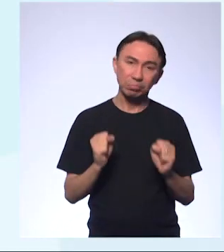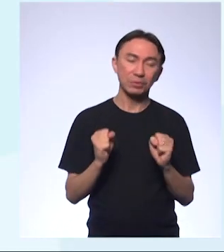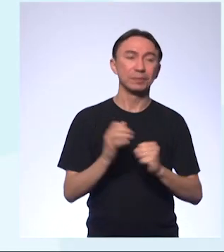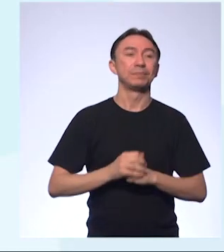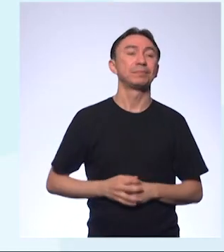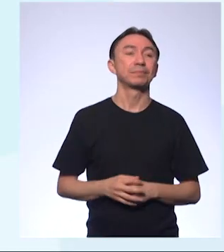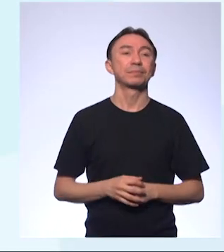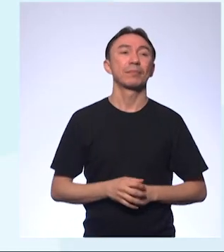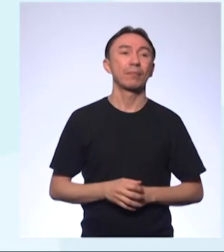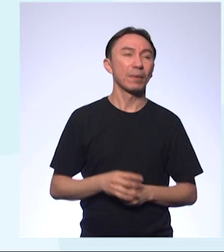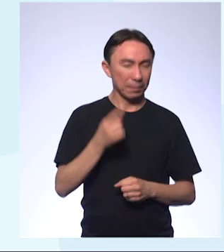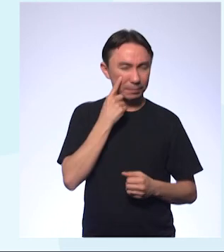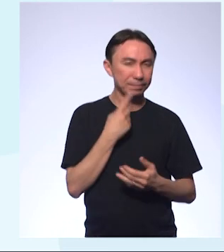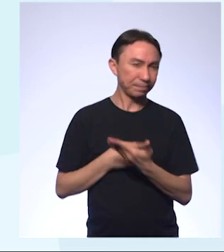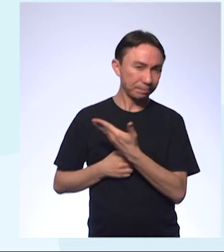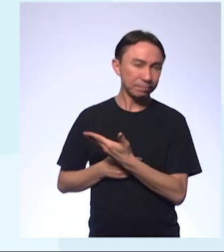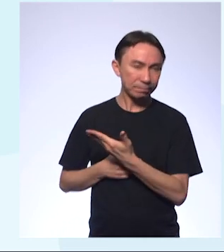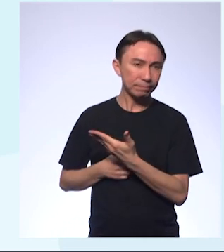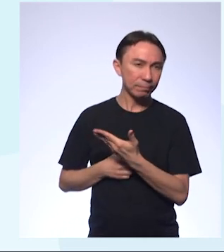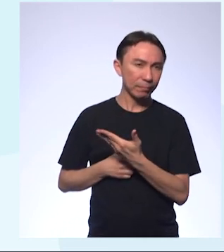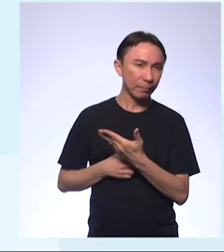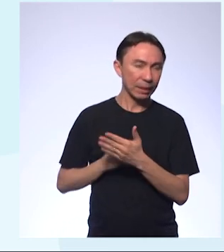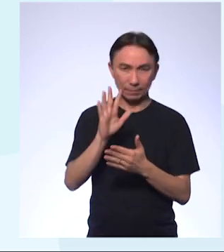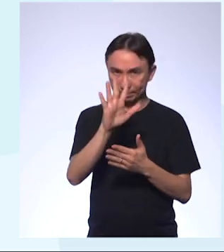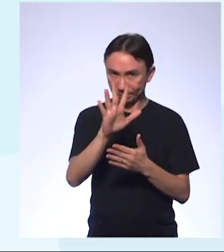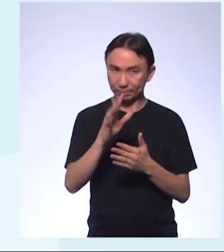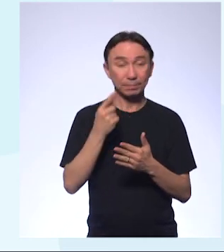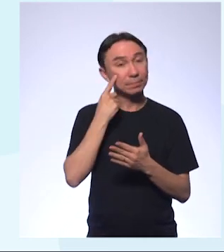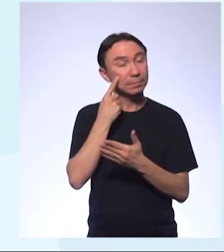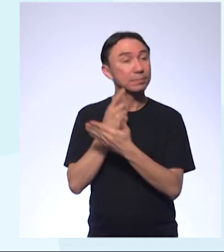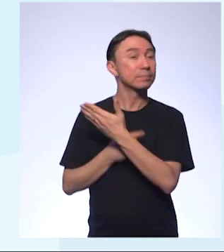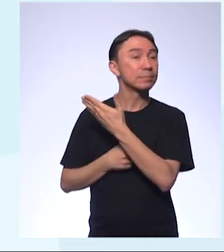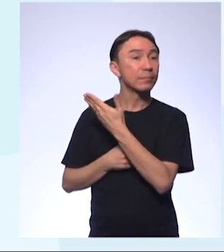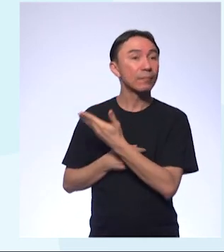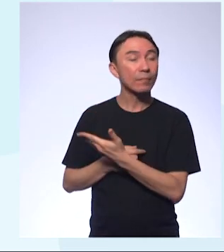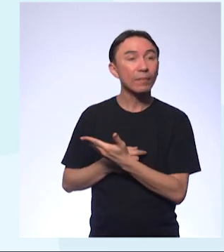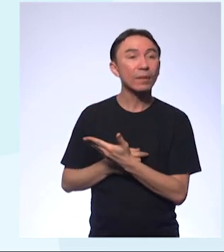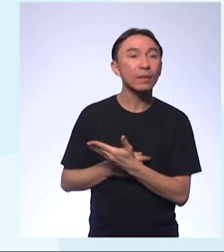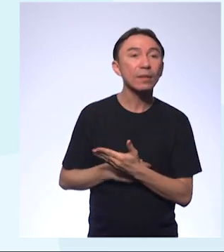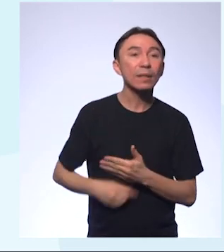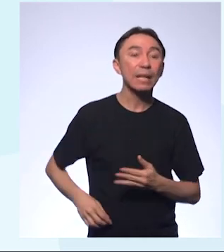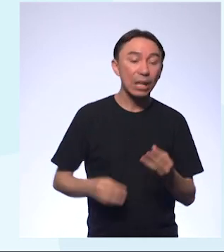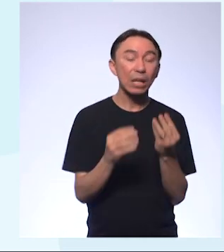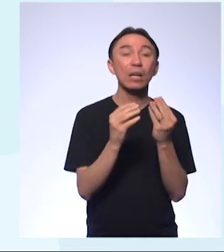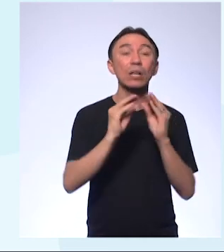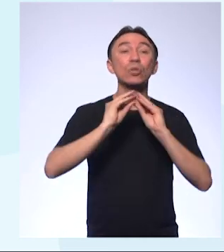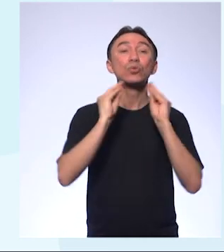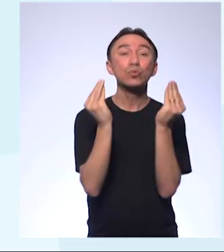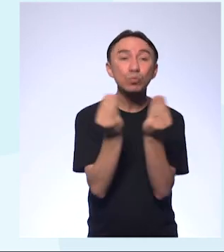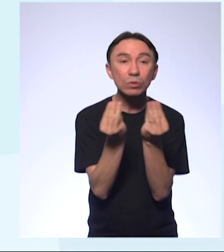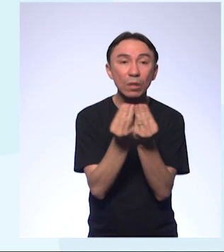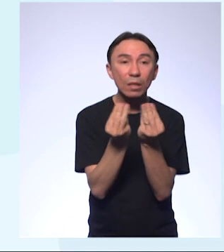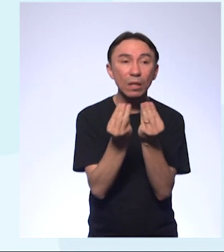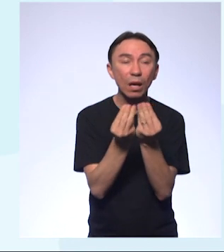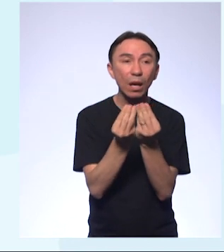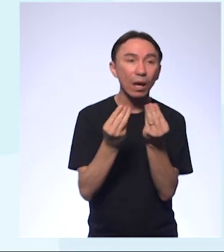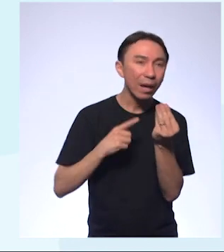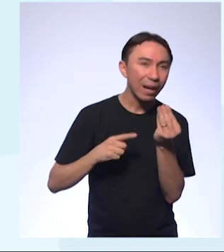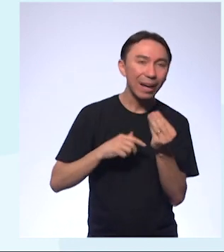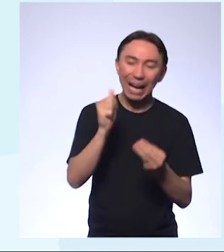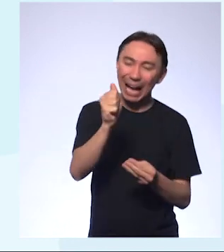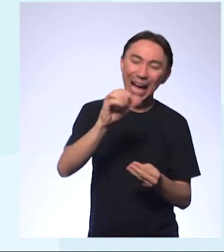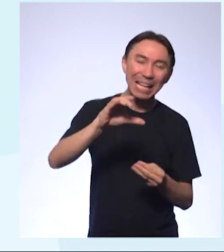E aqui, pode passar. Antes de passar, quais são as substâncias ácidas? No próximo slide,